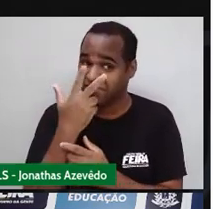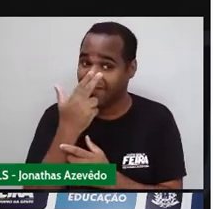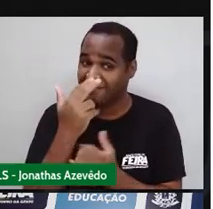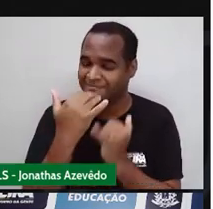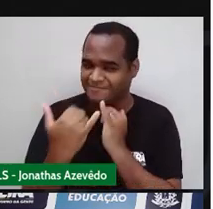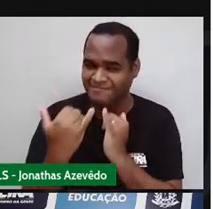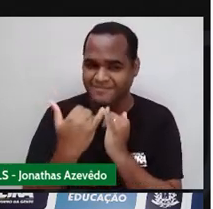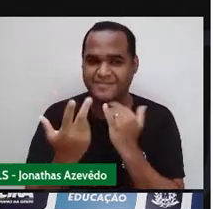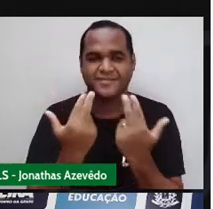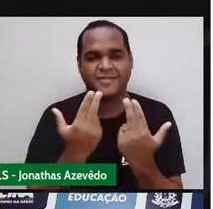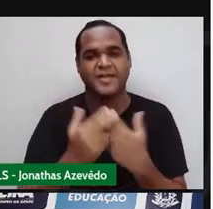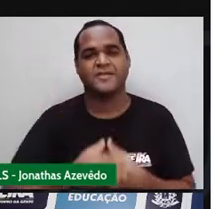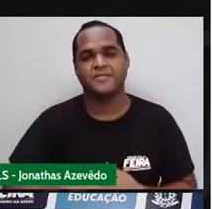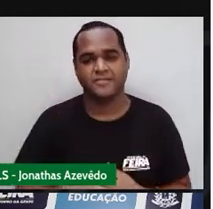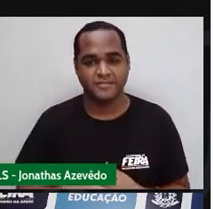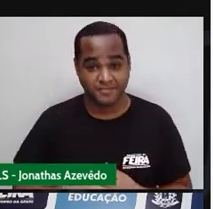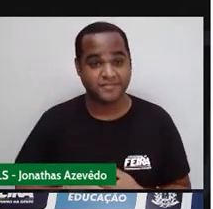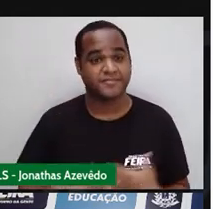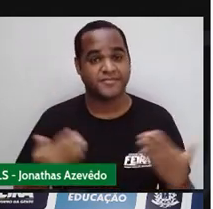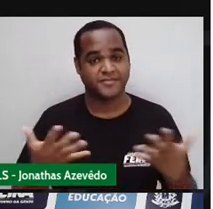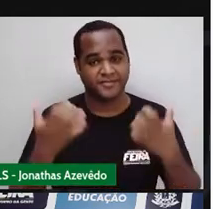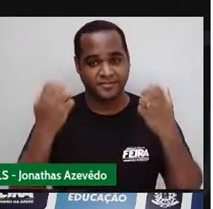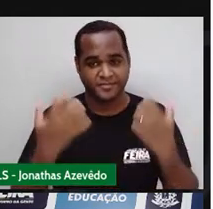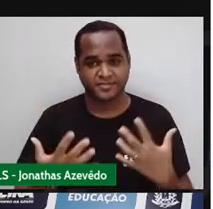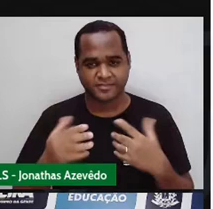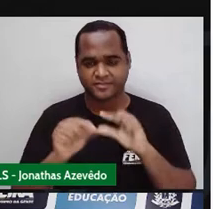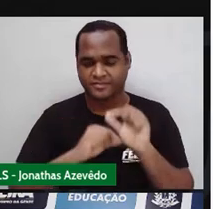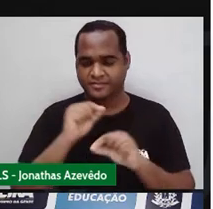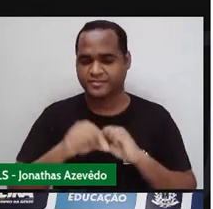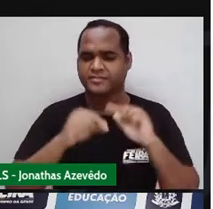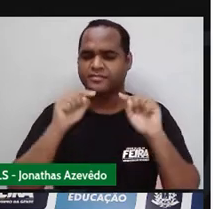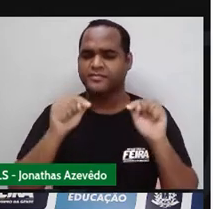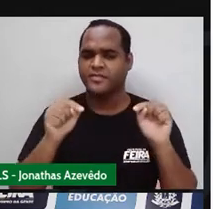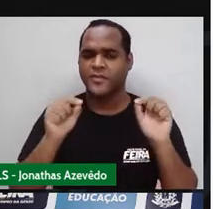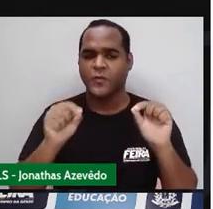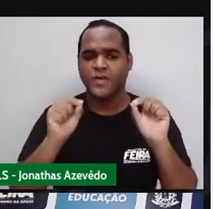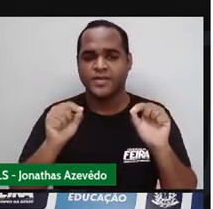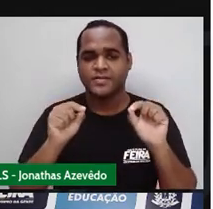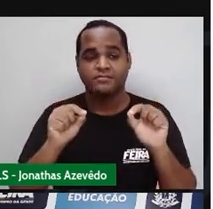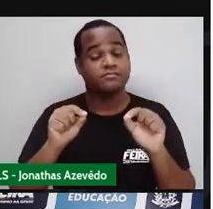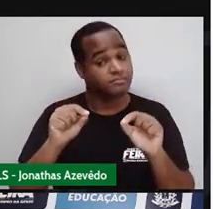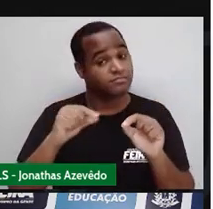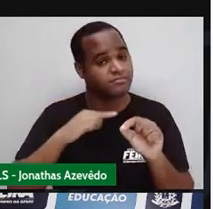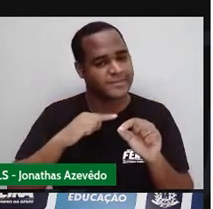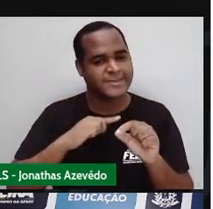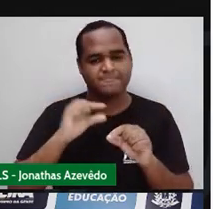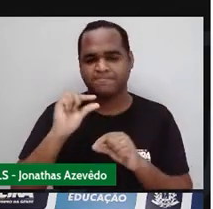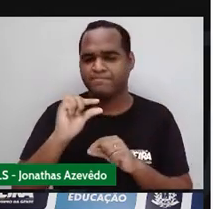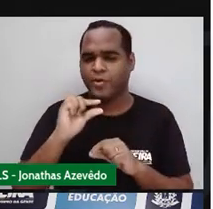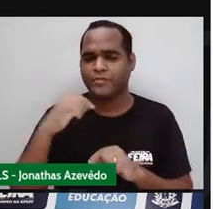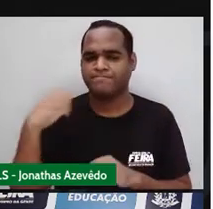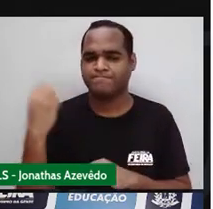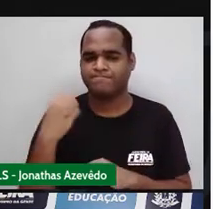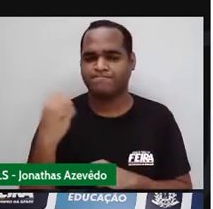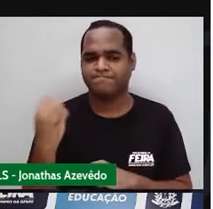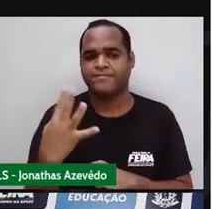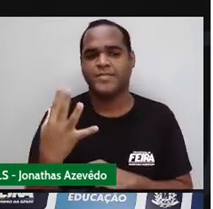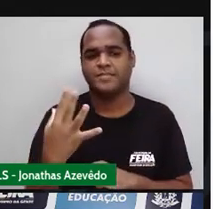É por aí. A nossa aula de hoje vai ter um pouquinho, né, de mágica